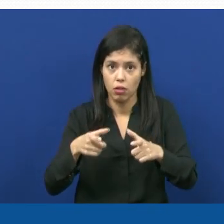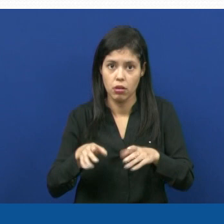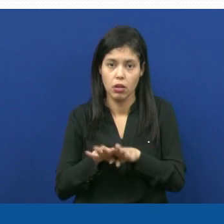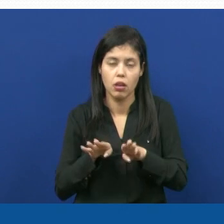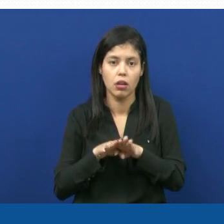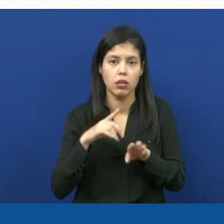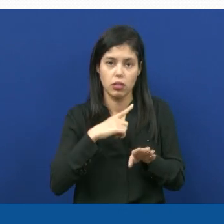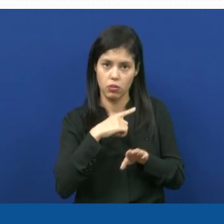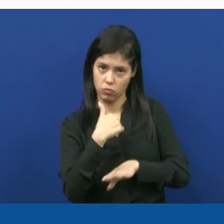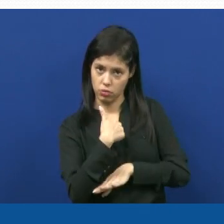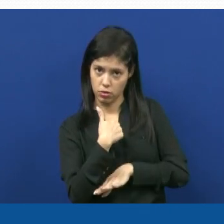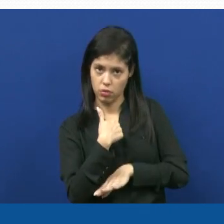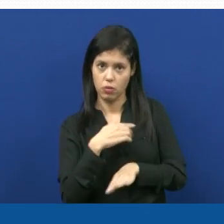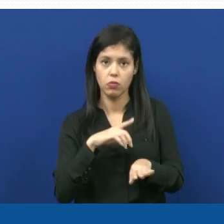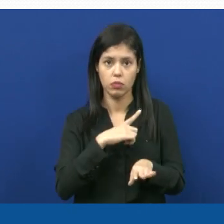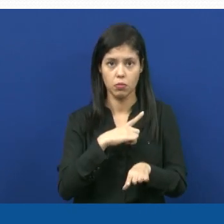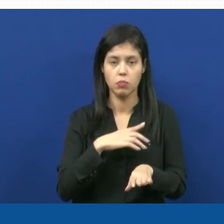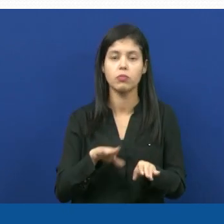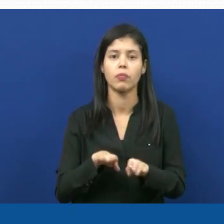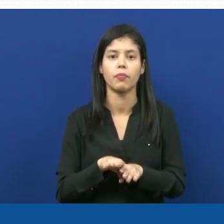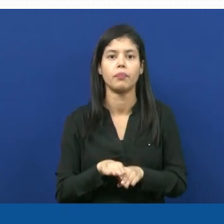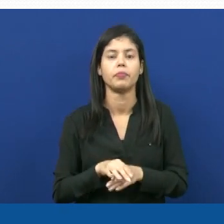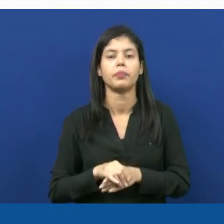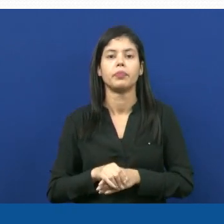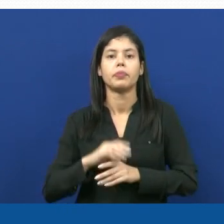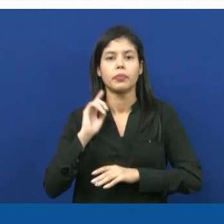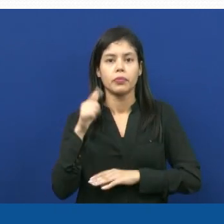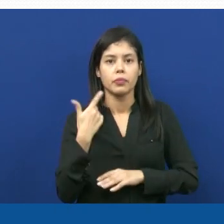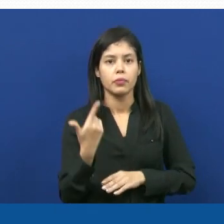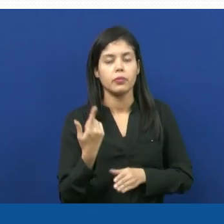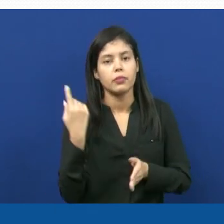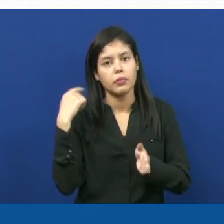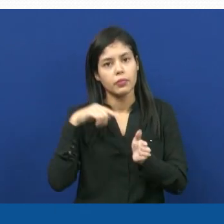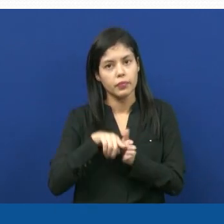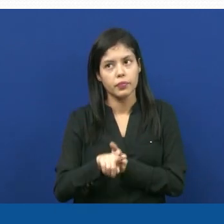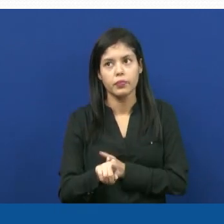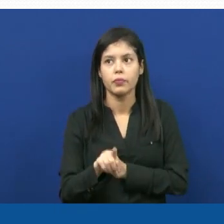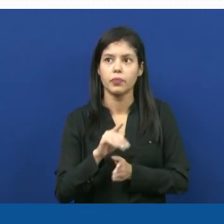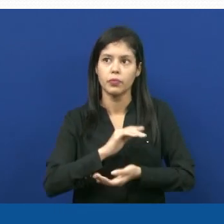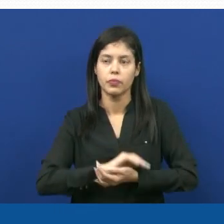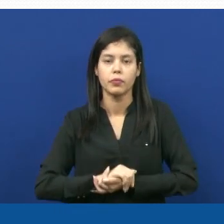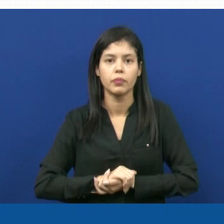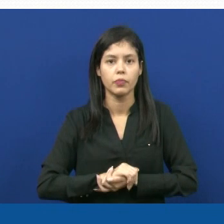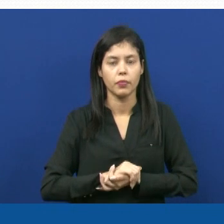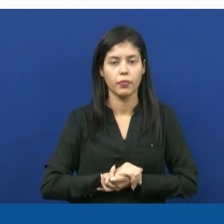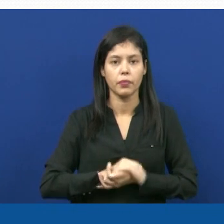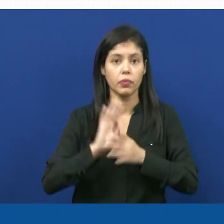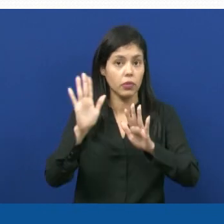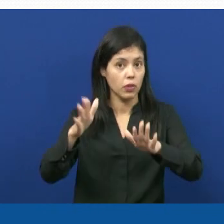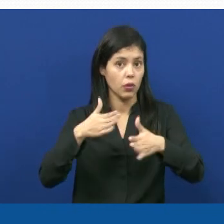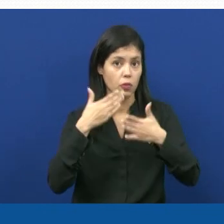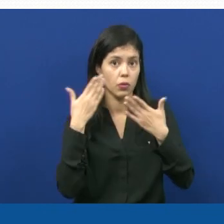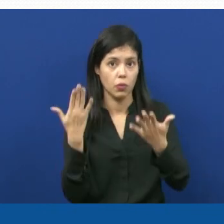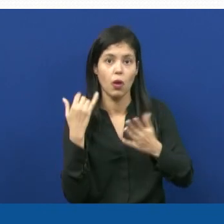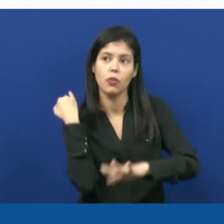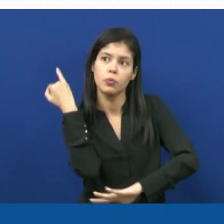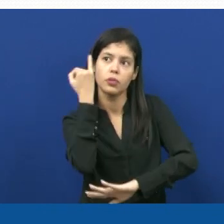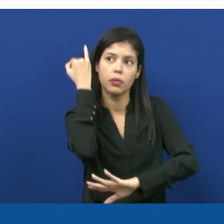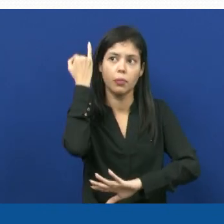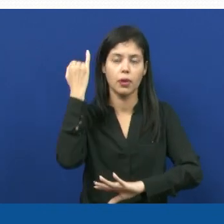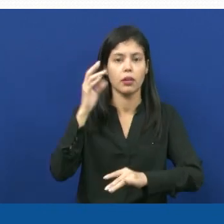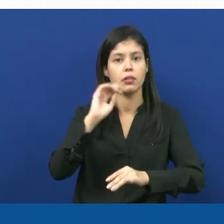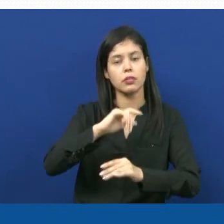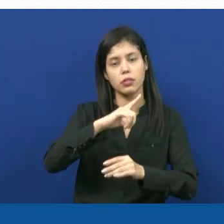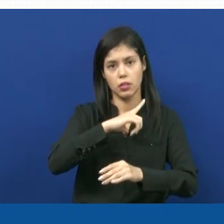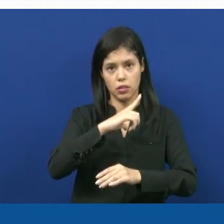independente do local onde eu estou. A próxima pergunta diz aí o seguinte, quais são os principais